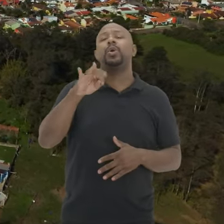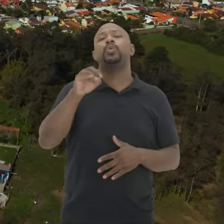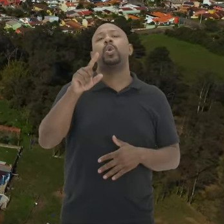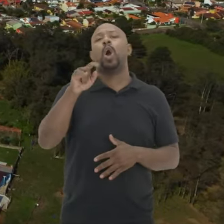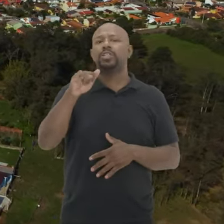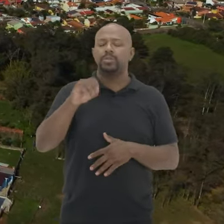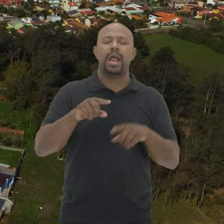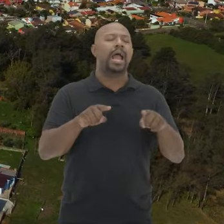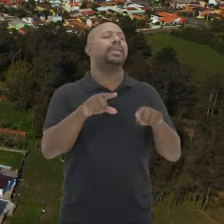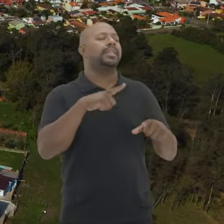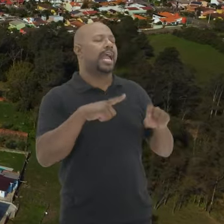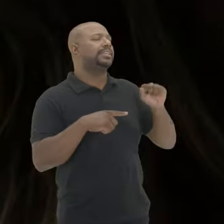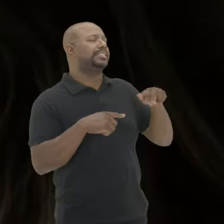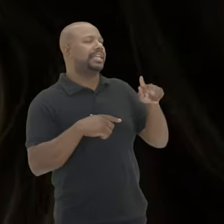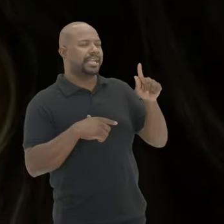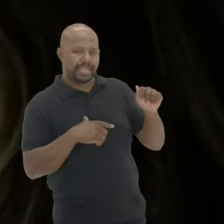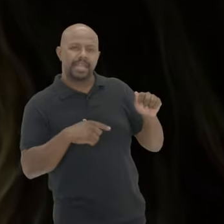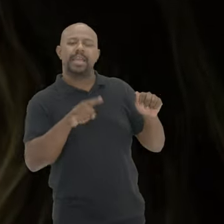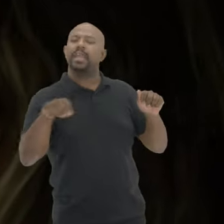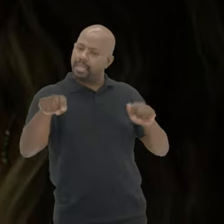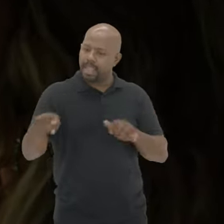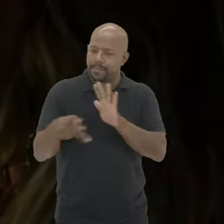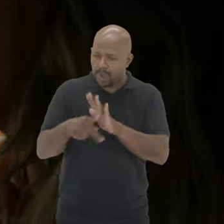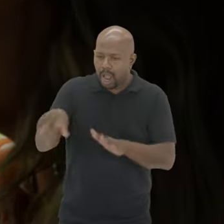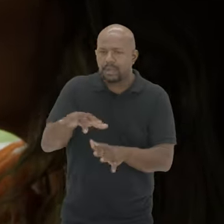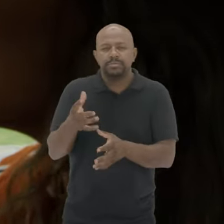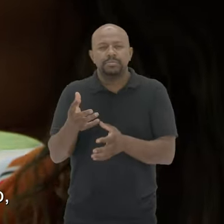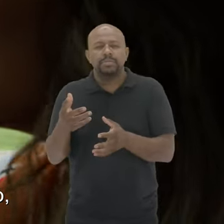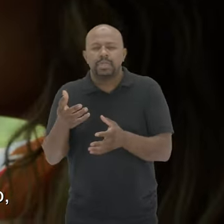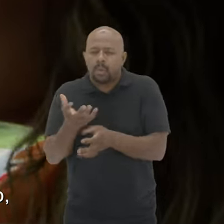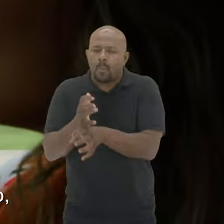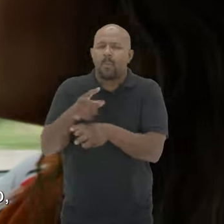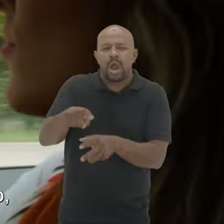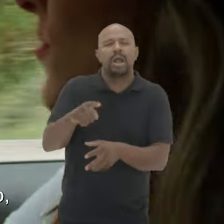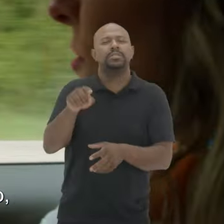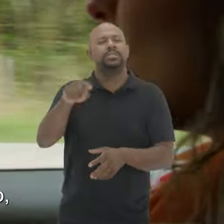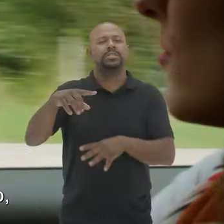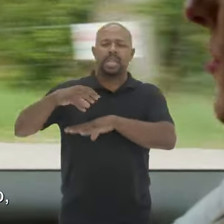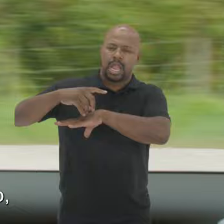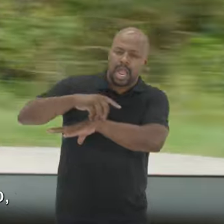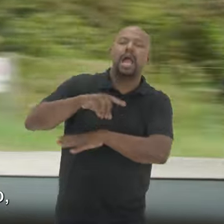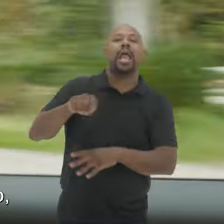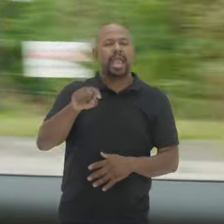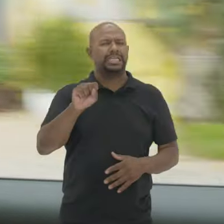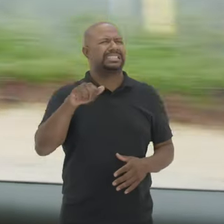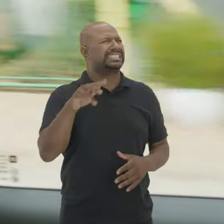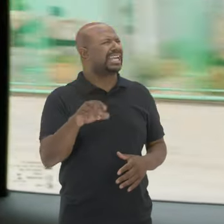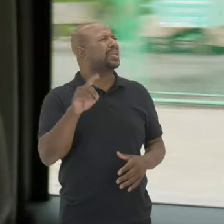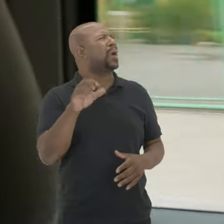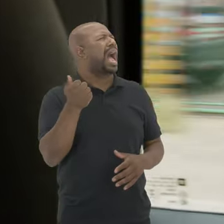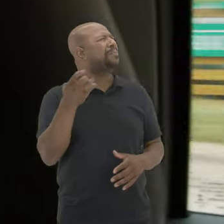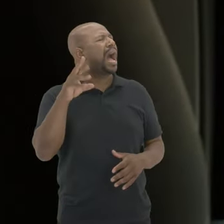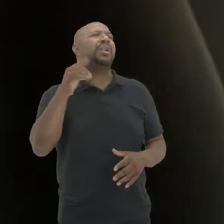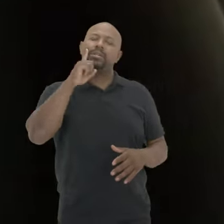Aqui que eu falo Tem a Sanga Claro E aqui tem investimentos De fósseis É A Sanga A tal da Sanga Que eu acho que o nome É Sanga do Armário Mas eu